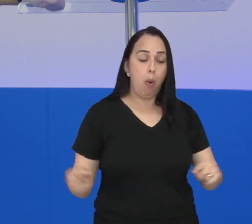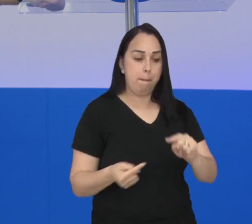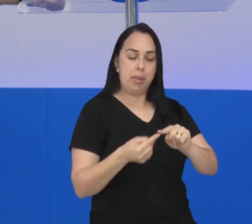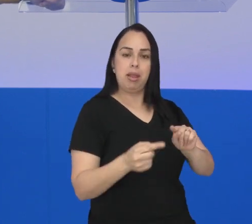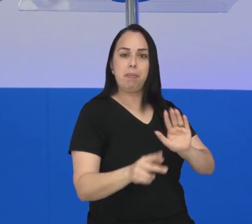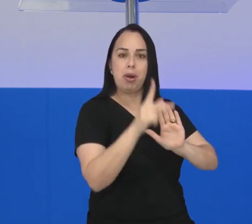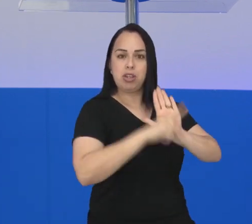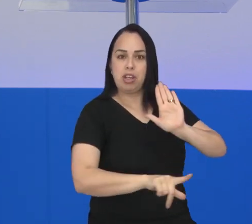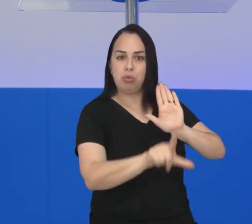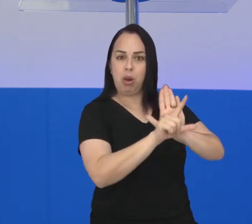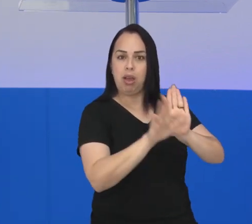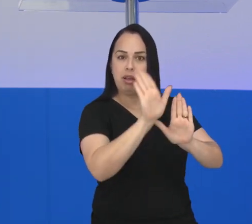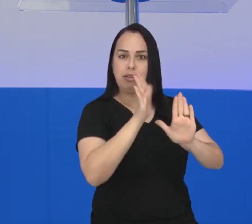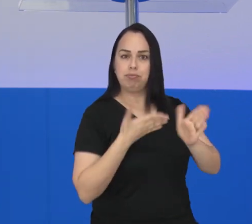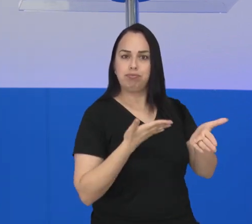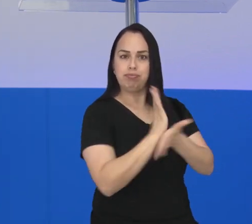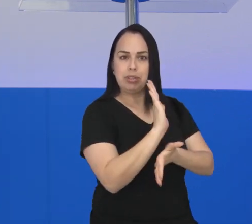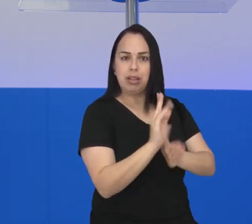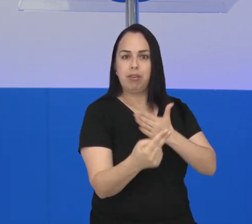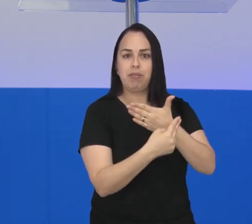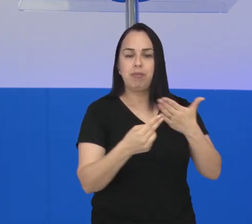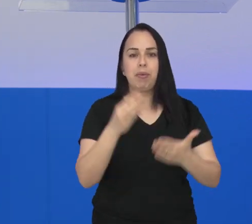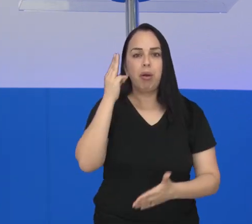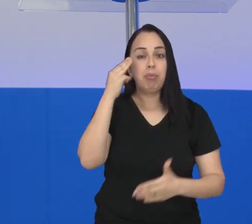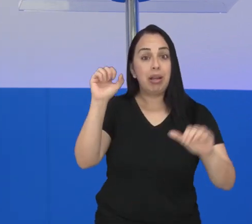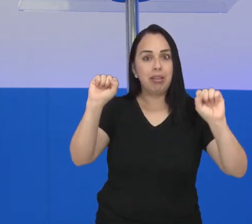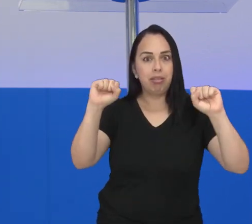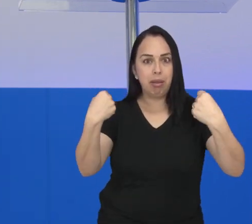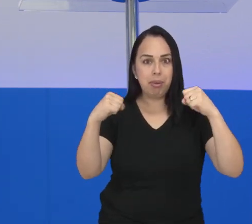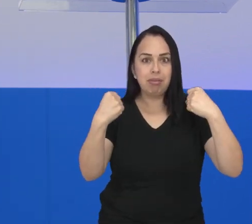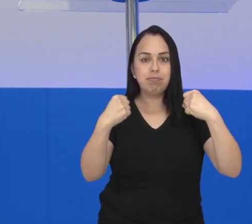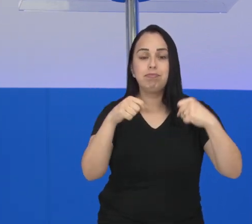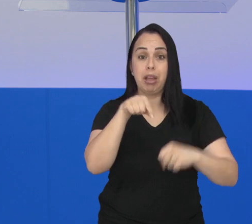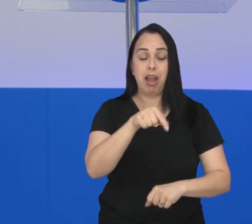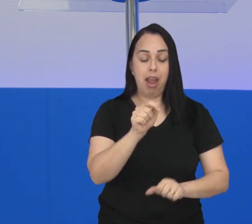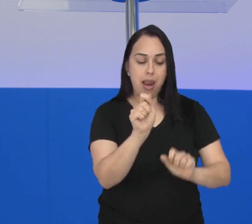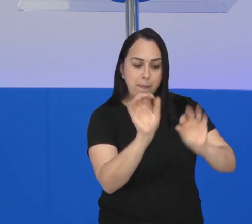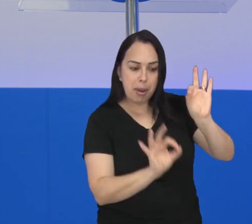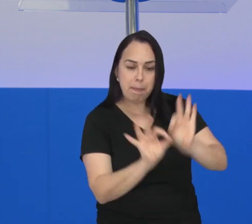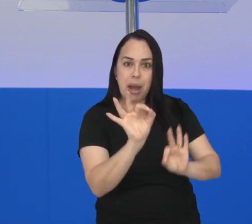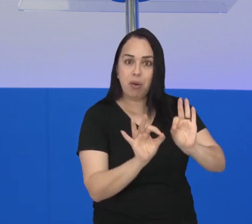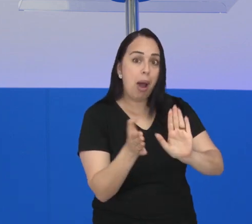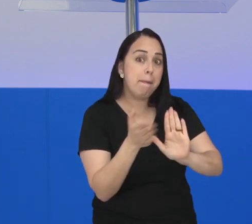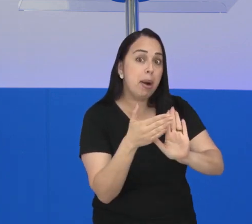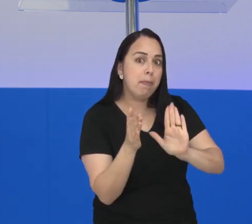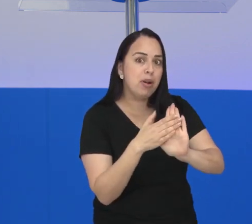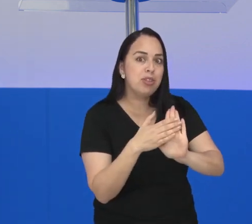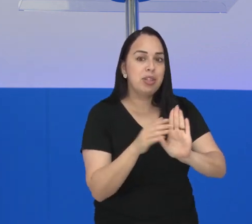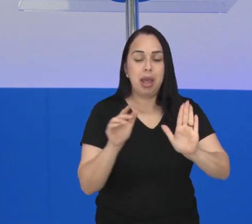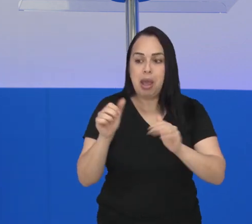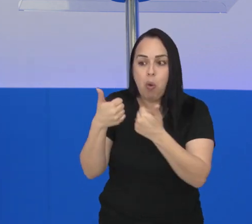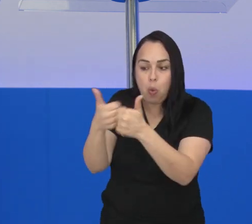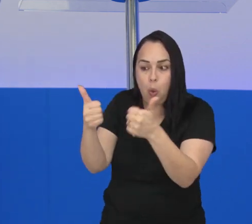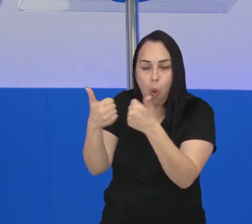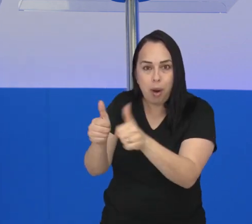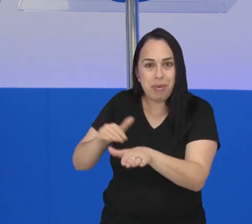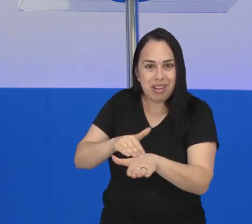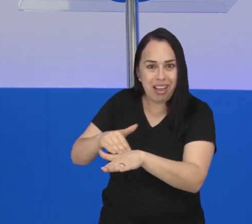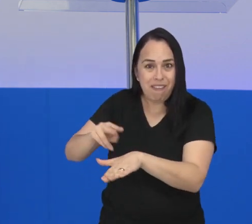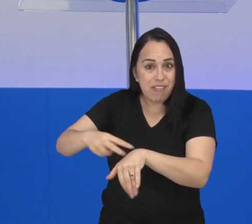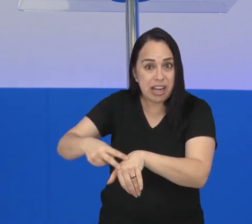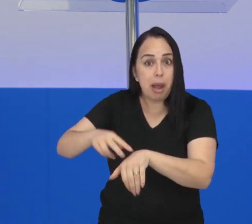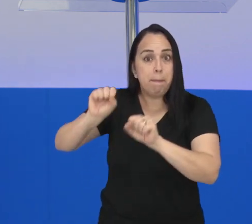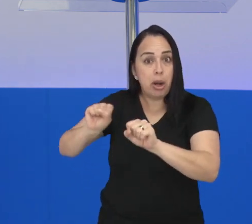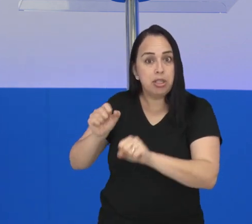projeto de lei aprovado aqui na Câmara de Autoria do Vereador Marcão da Academia. A proposta garante a cobrança via cartão e